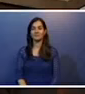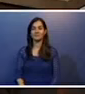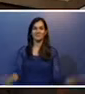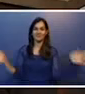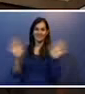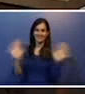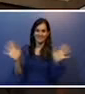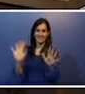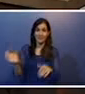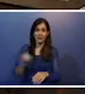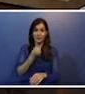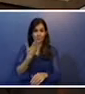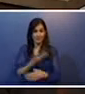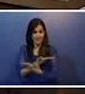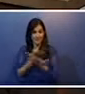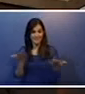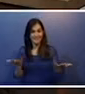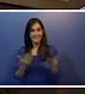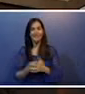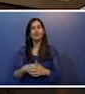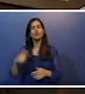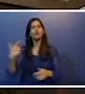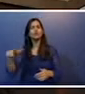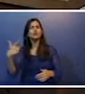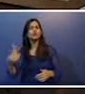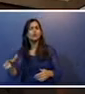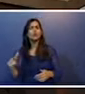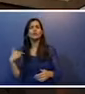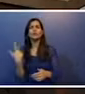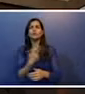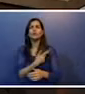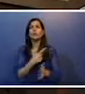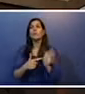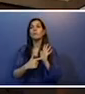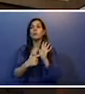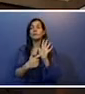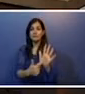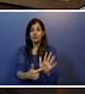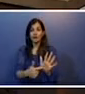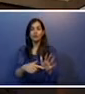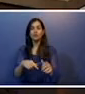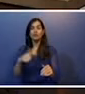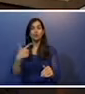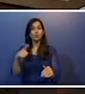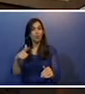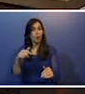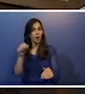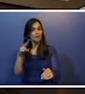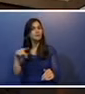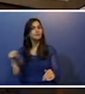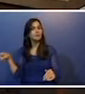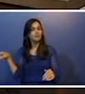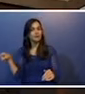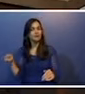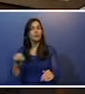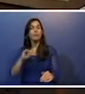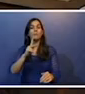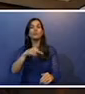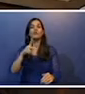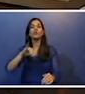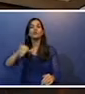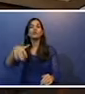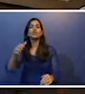Olá pessoal, estamos aqui novamente, vou passar uma retomada da semana que a professora Janete